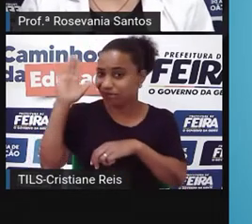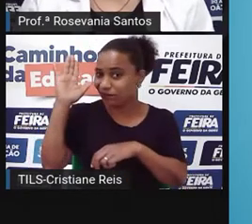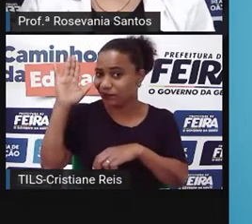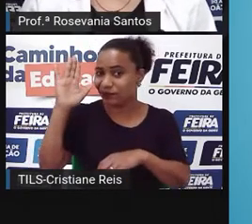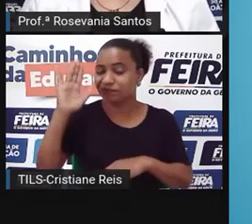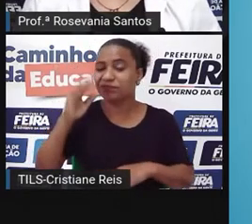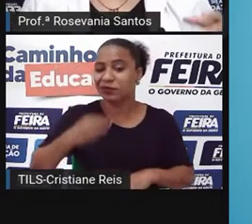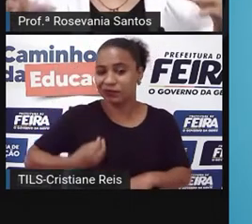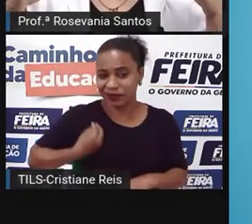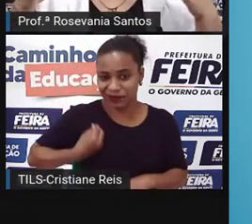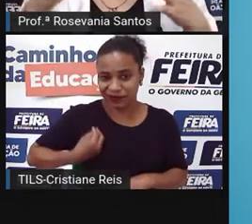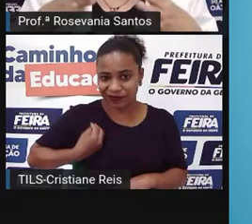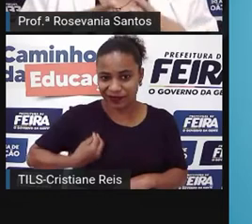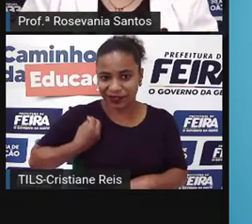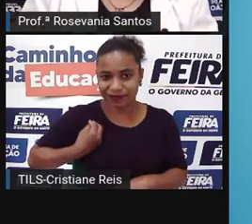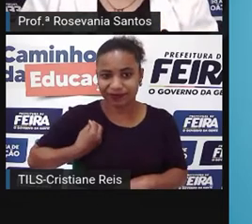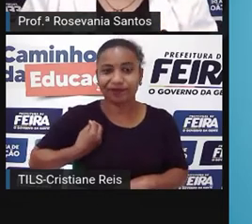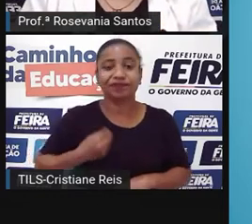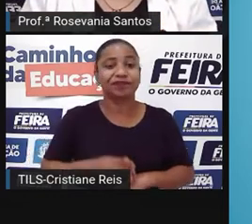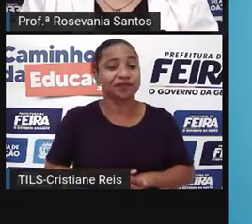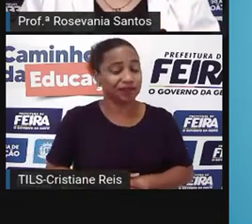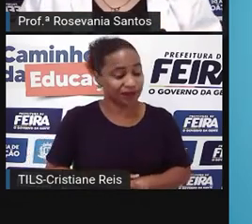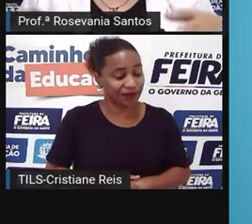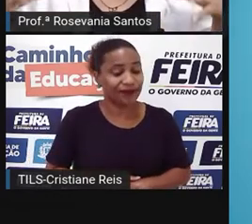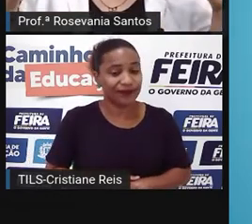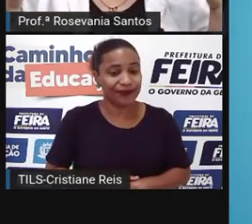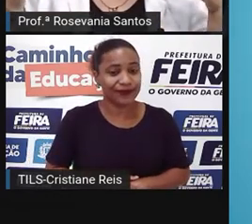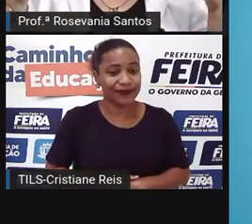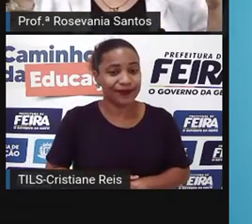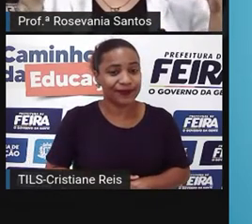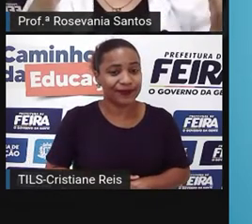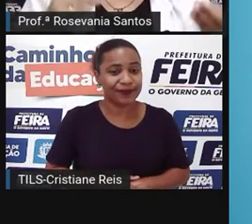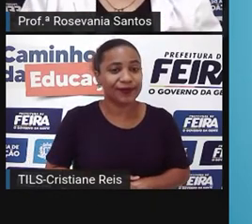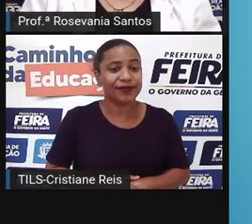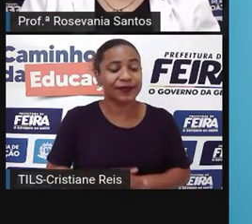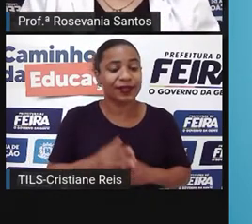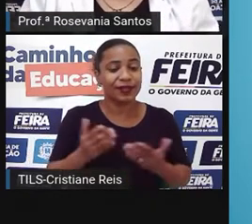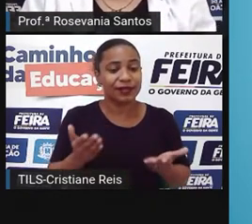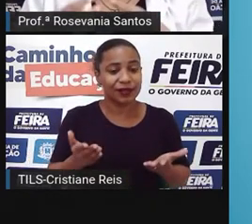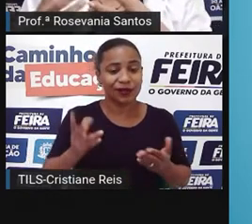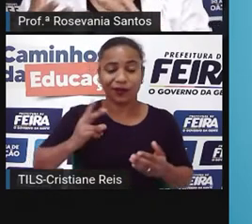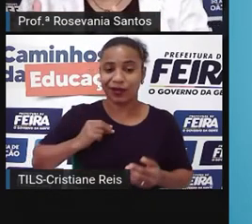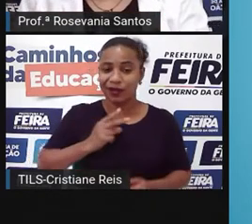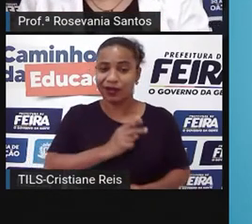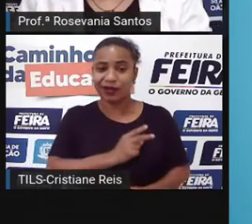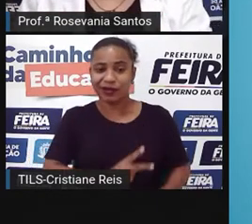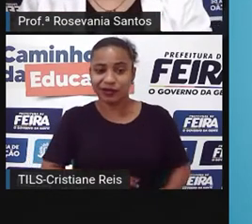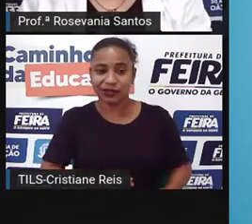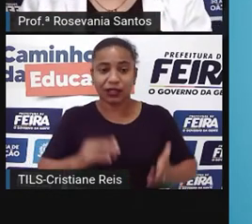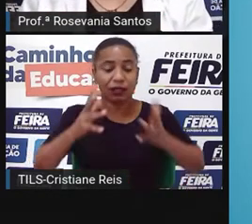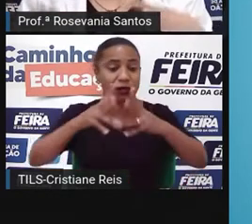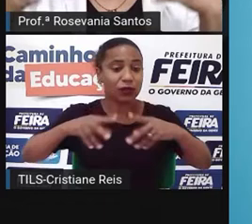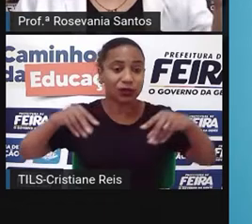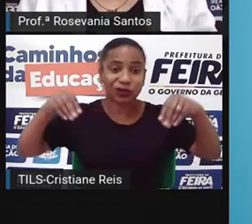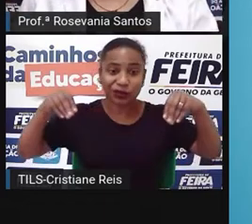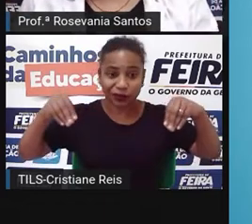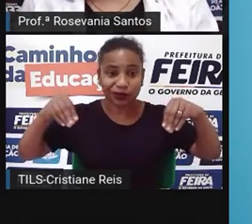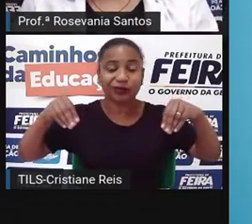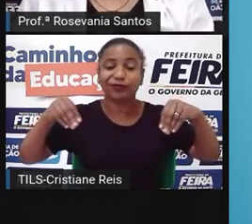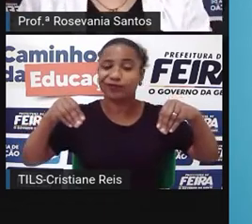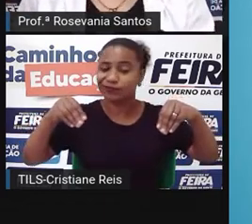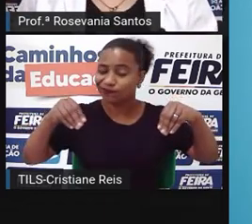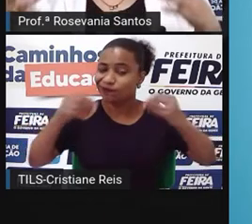aí, então você está falando, né, de uma grande extensão territorial, ou seja, de um país